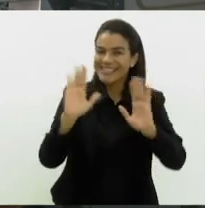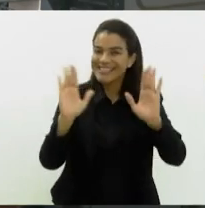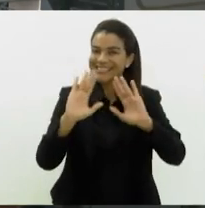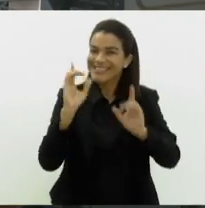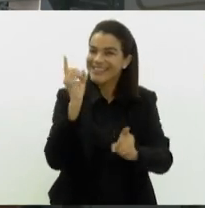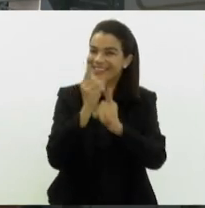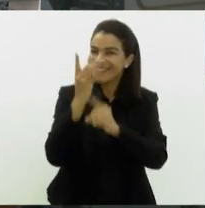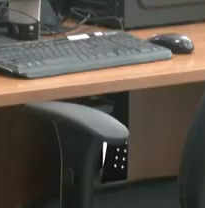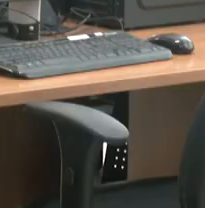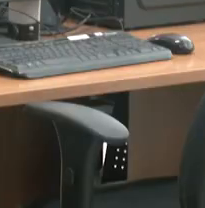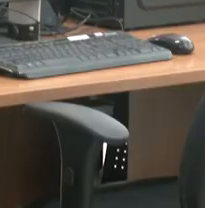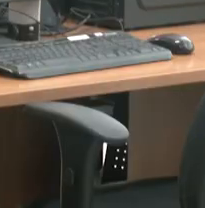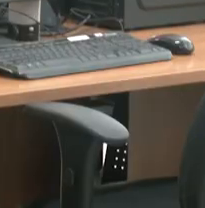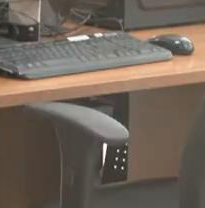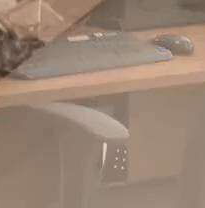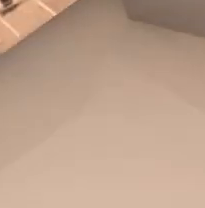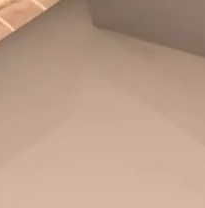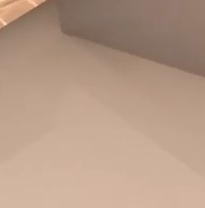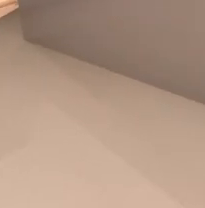ótimo dia para você!